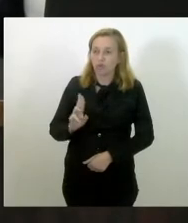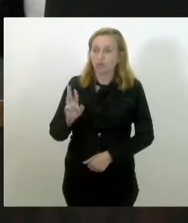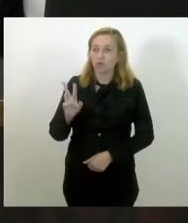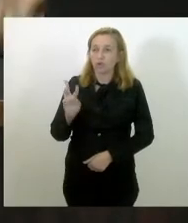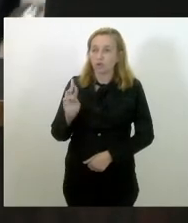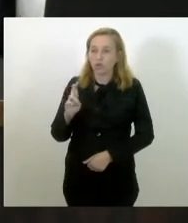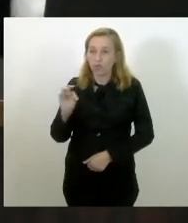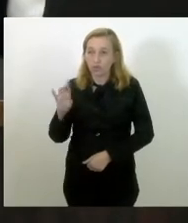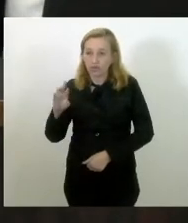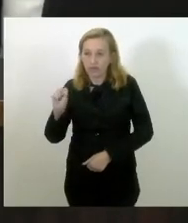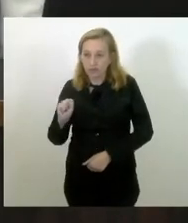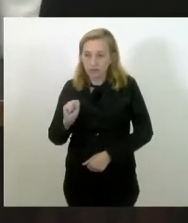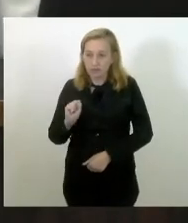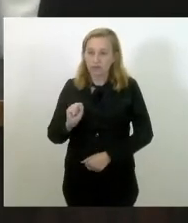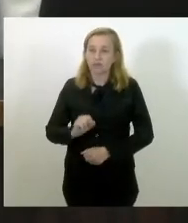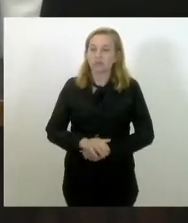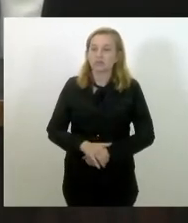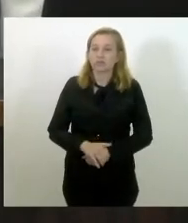Bontempo,